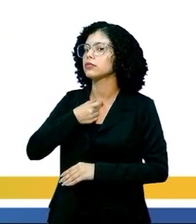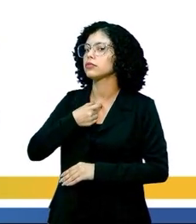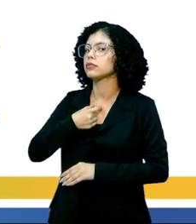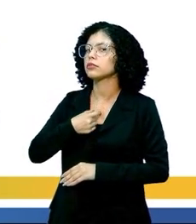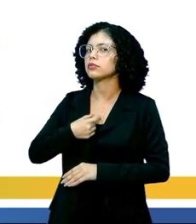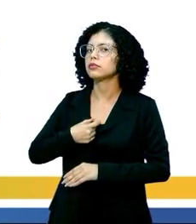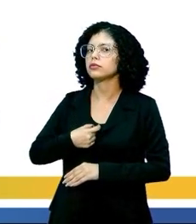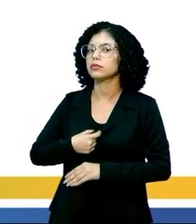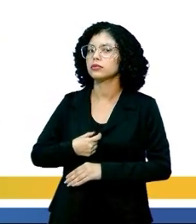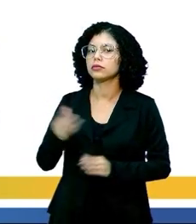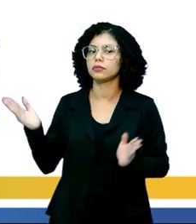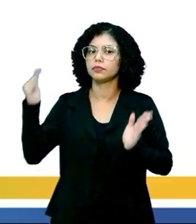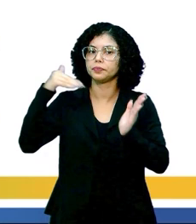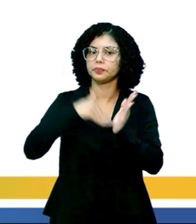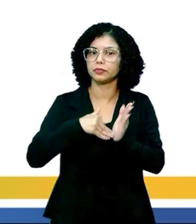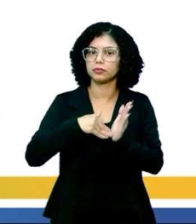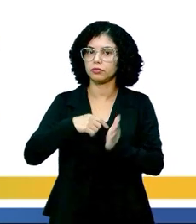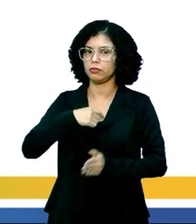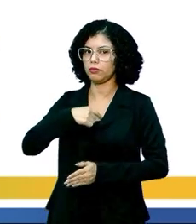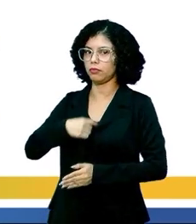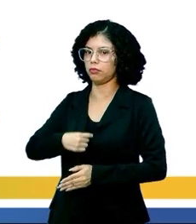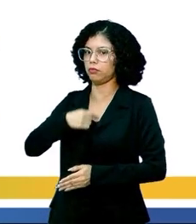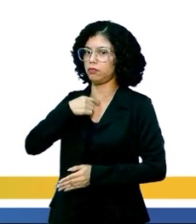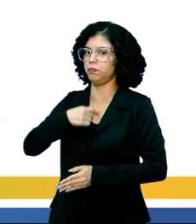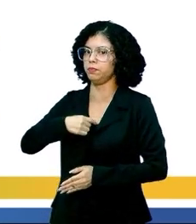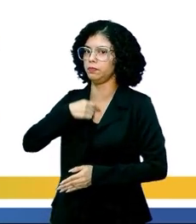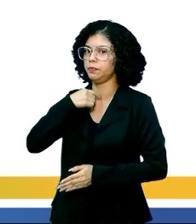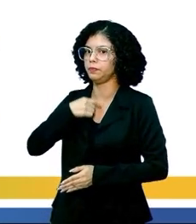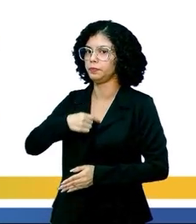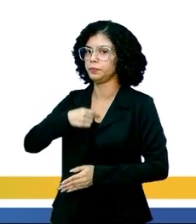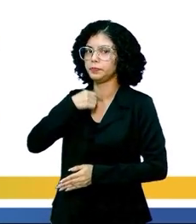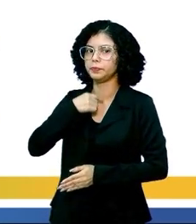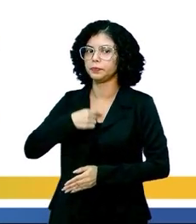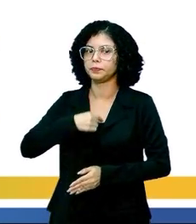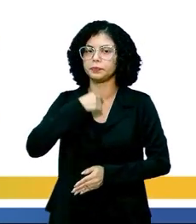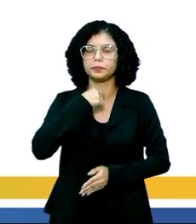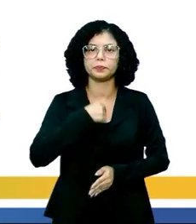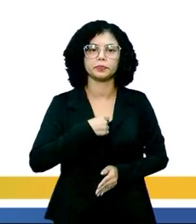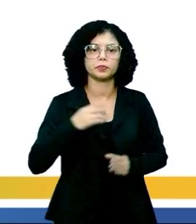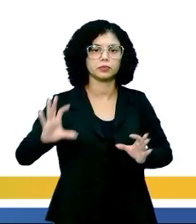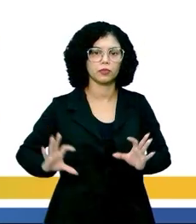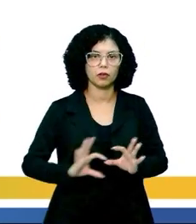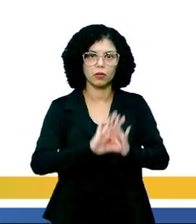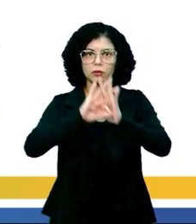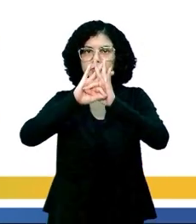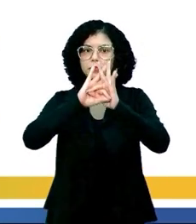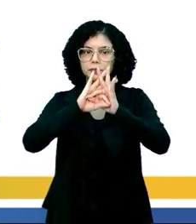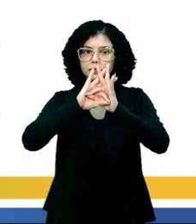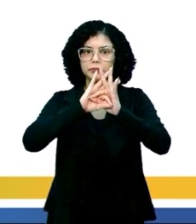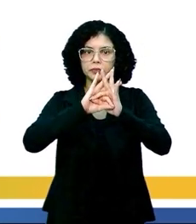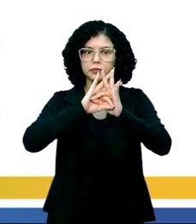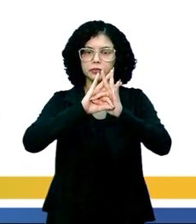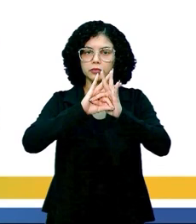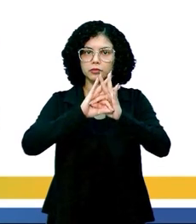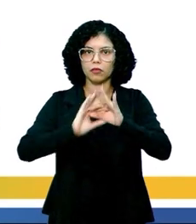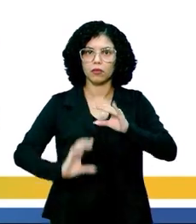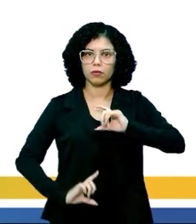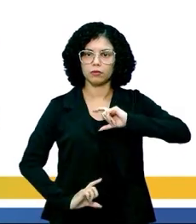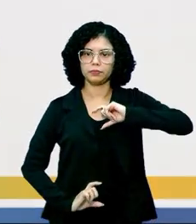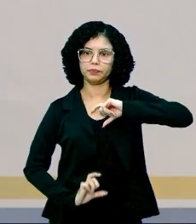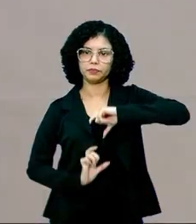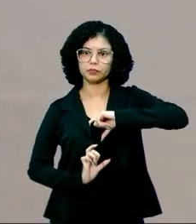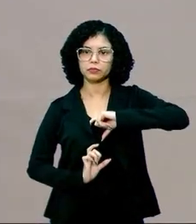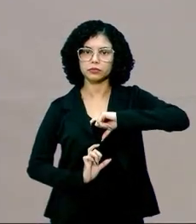empurrado até o esôfago, que conecta-se, né, a faringe com o estômago, que vai ser